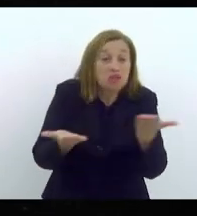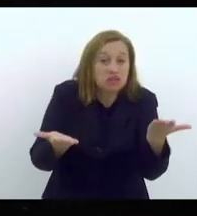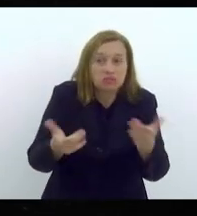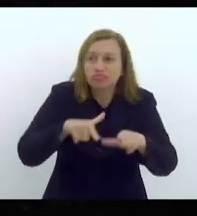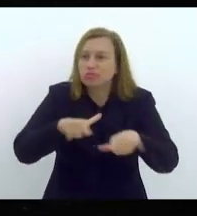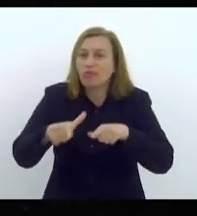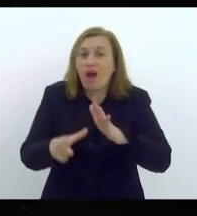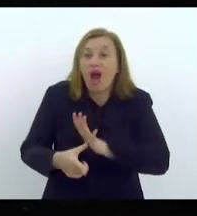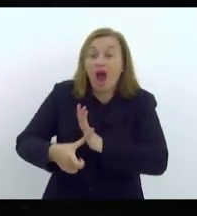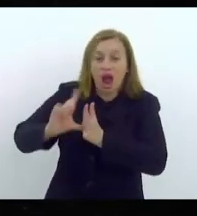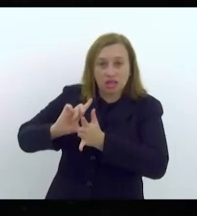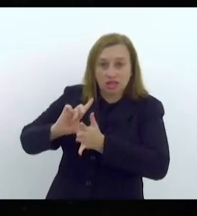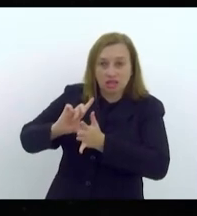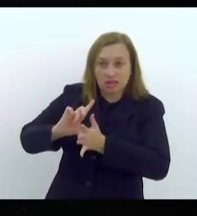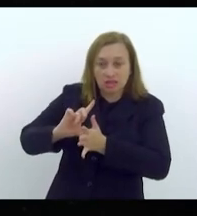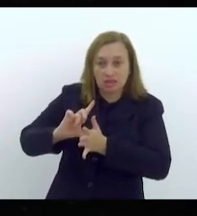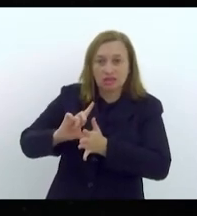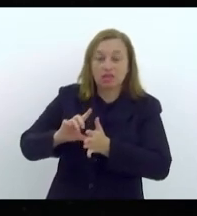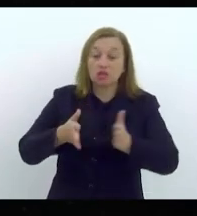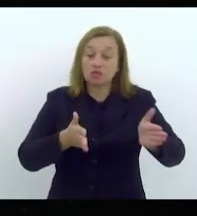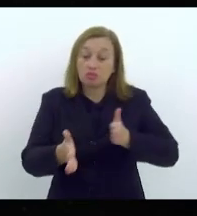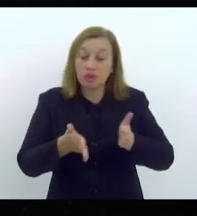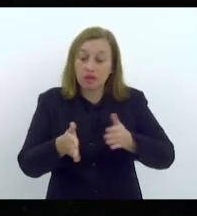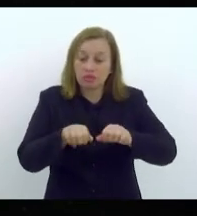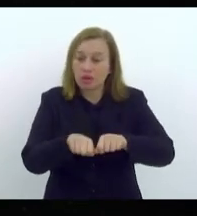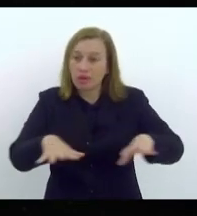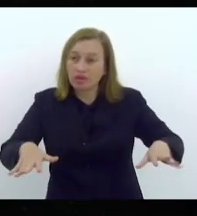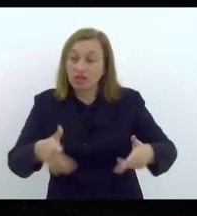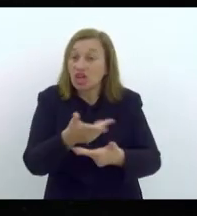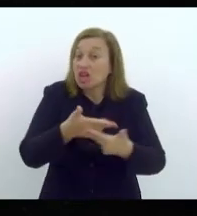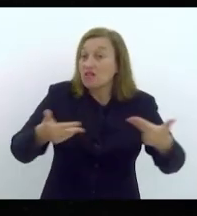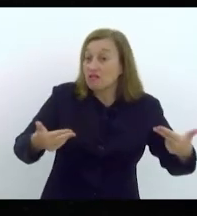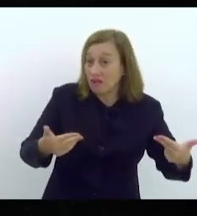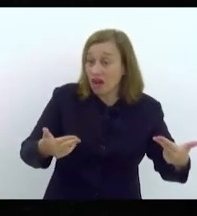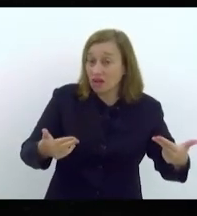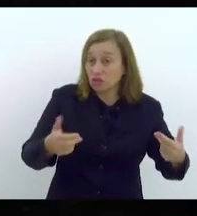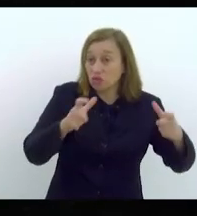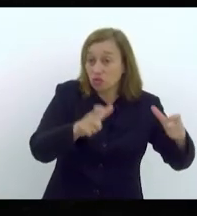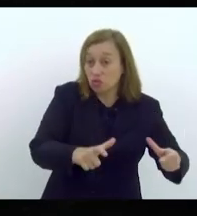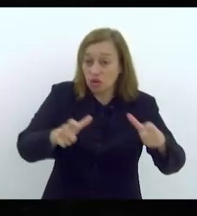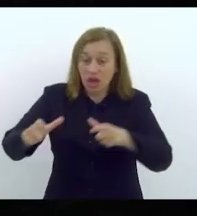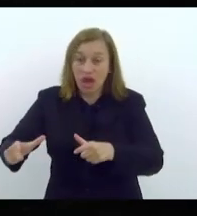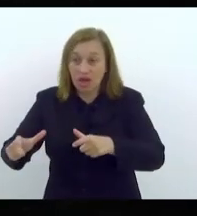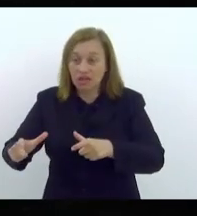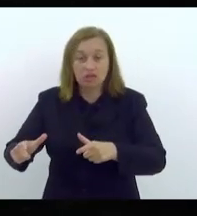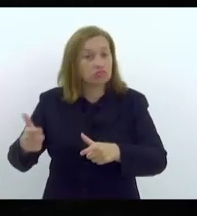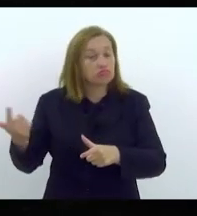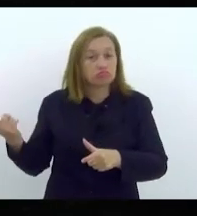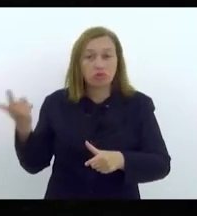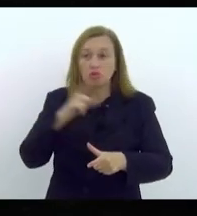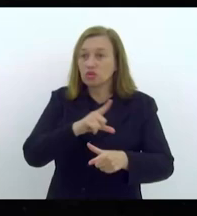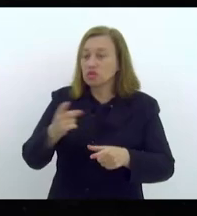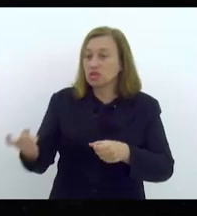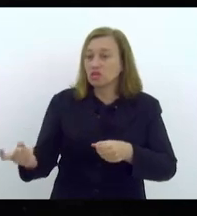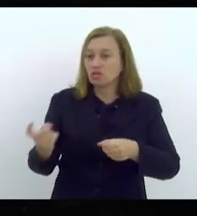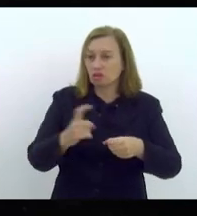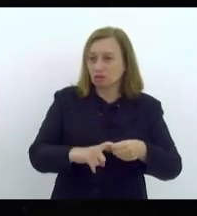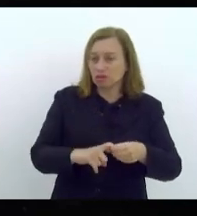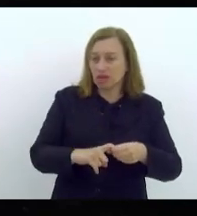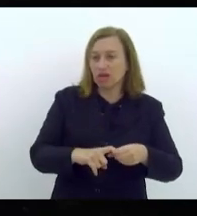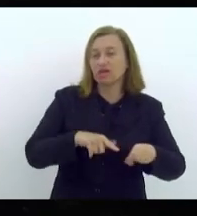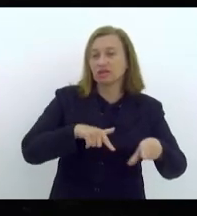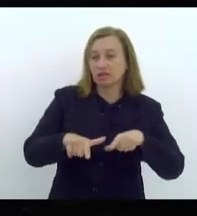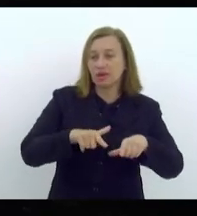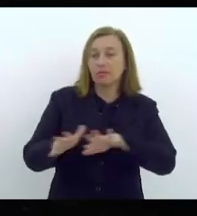antes e durante a pandemia. e muitos desses postos ainda não foram recuperados. Então, o governo